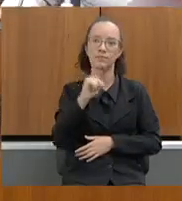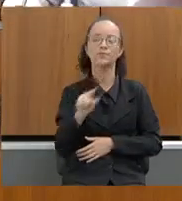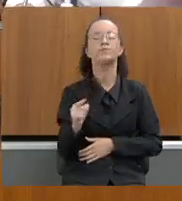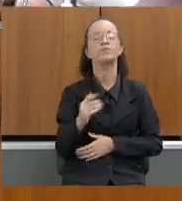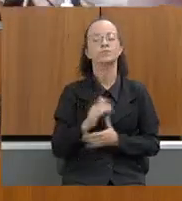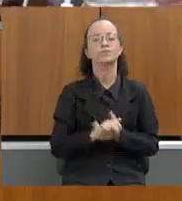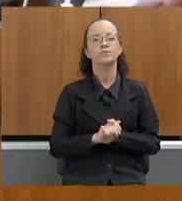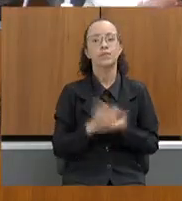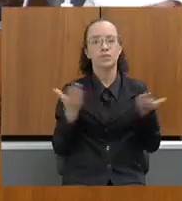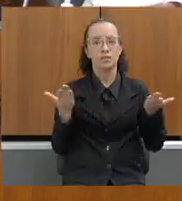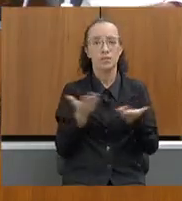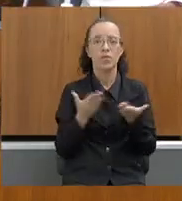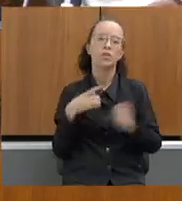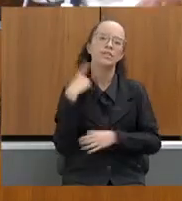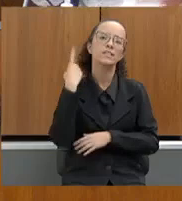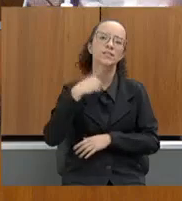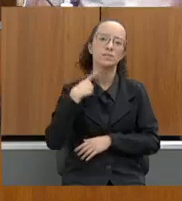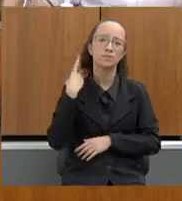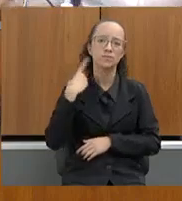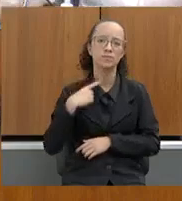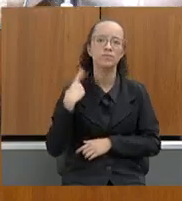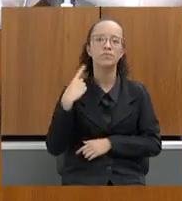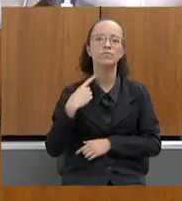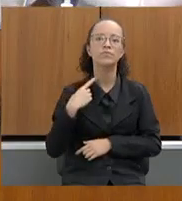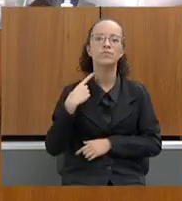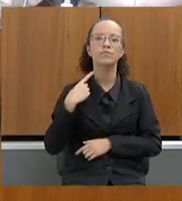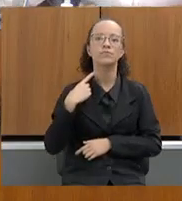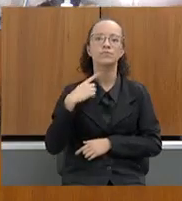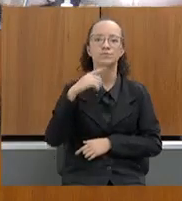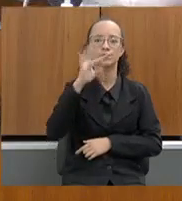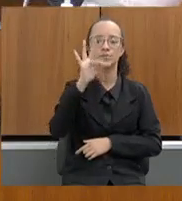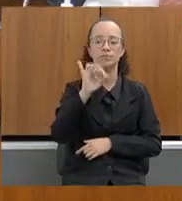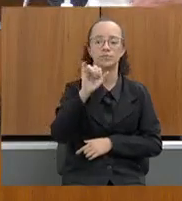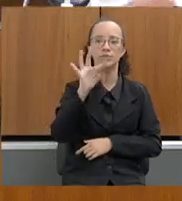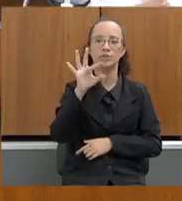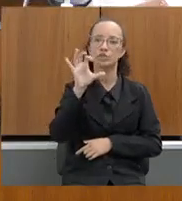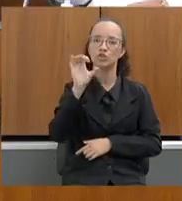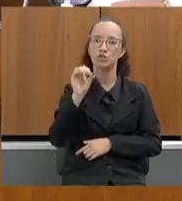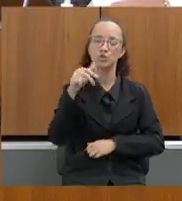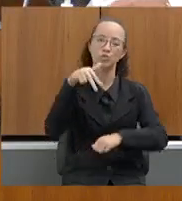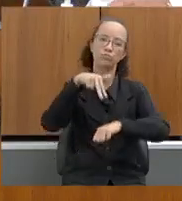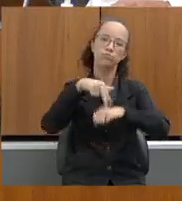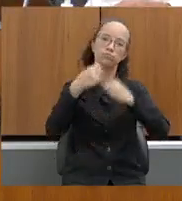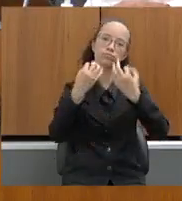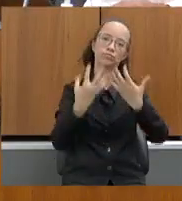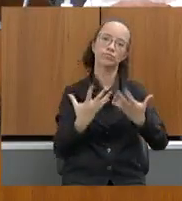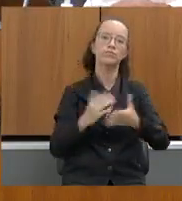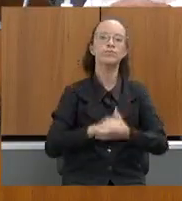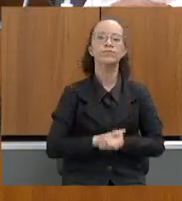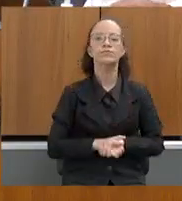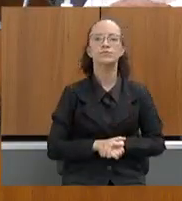ao deputado Tito Torres, para suas considerações.